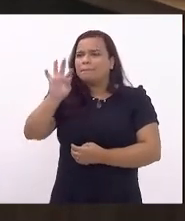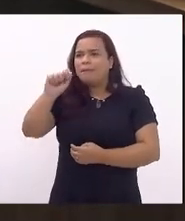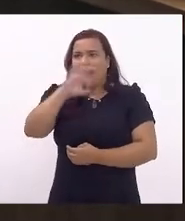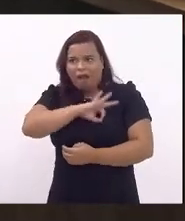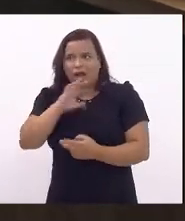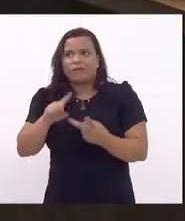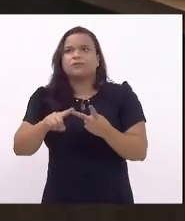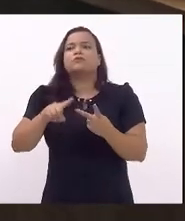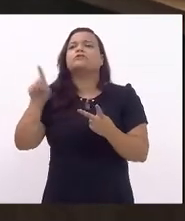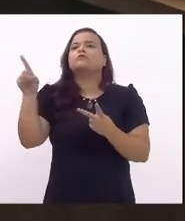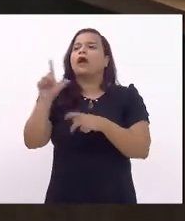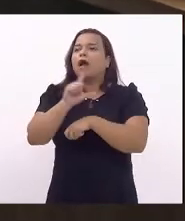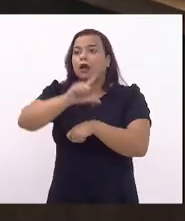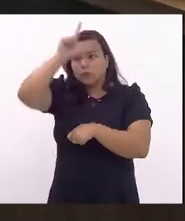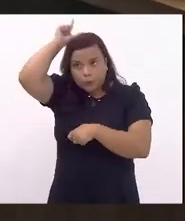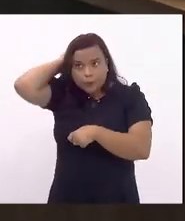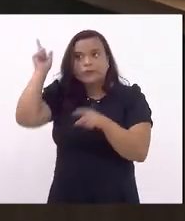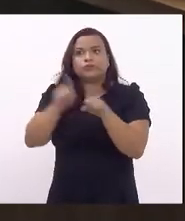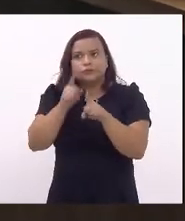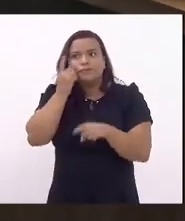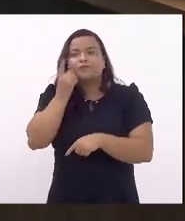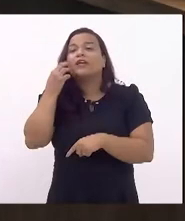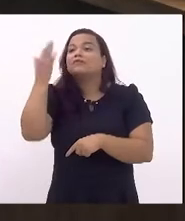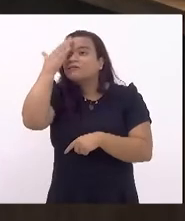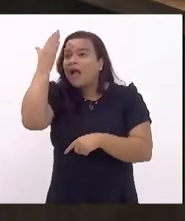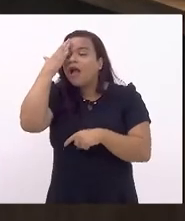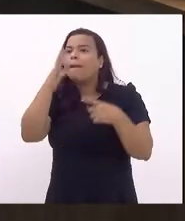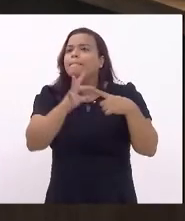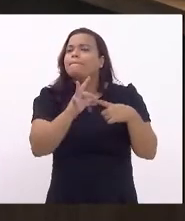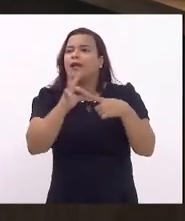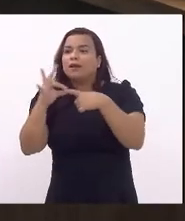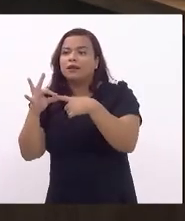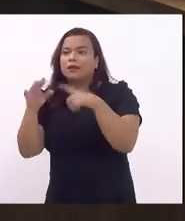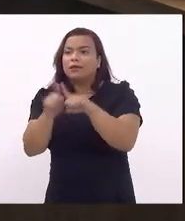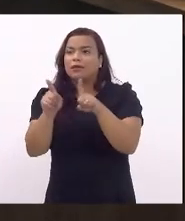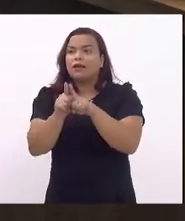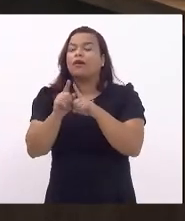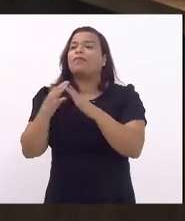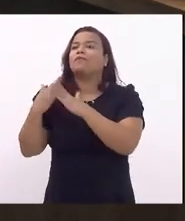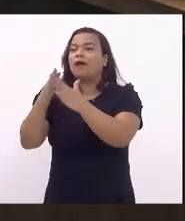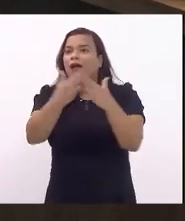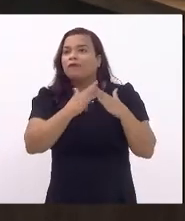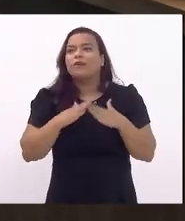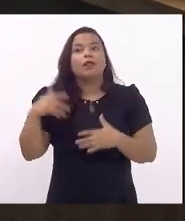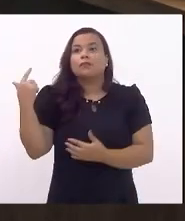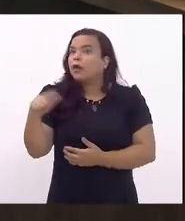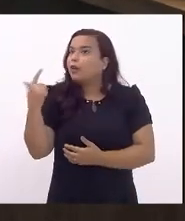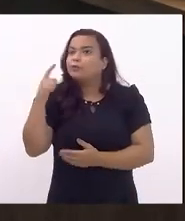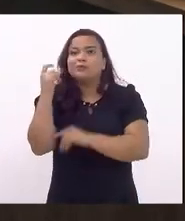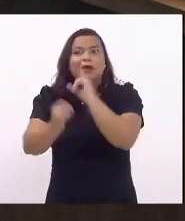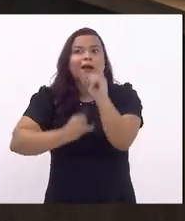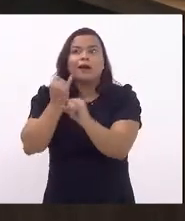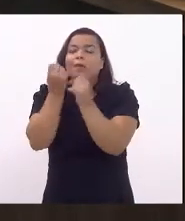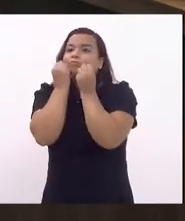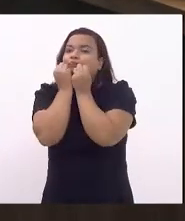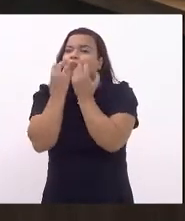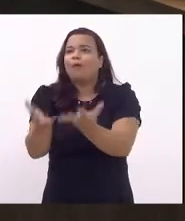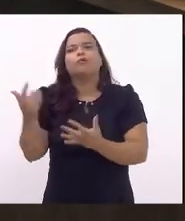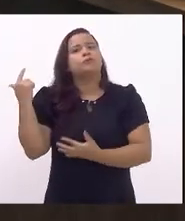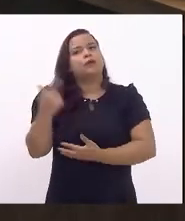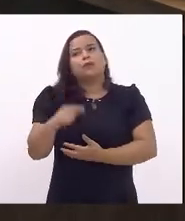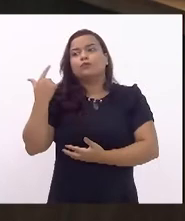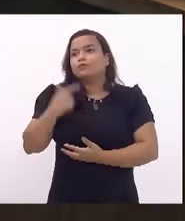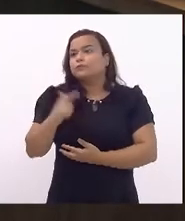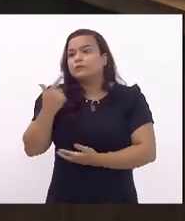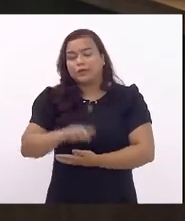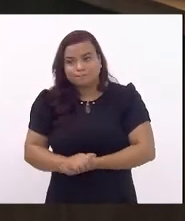é impressionante, dentro da favela e das periferias, dificilmente você tem conexão real à internet,